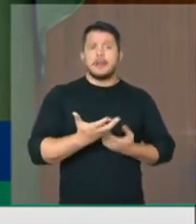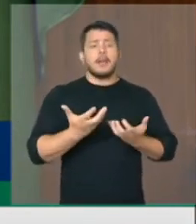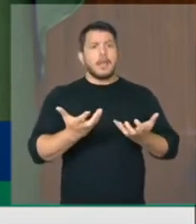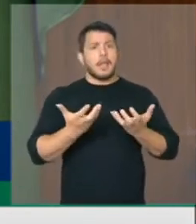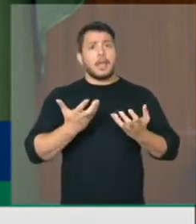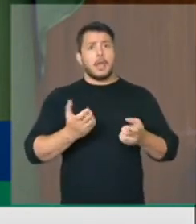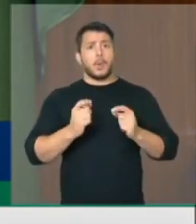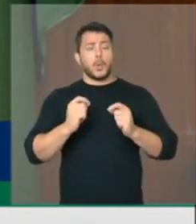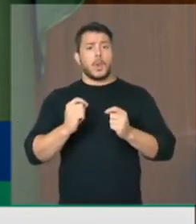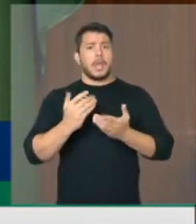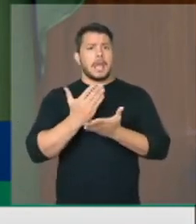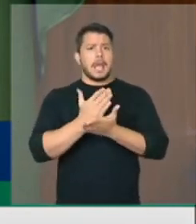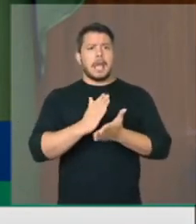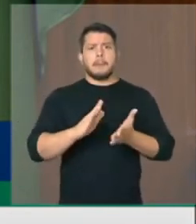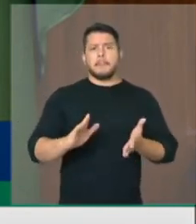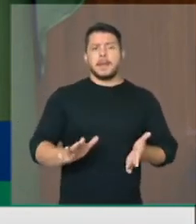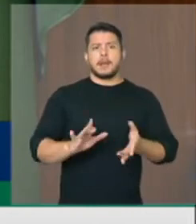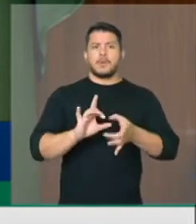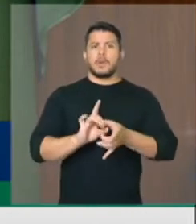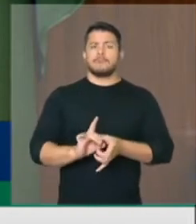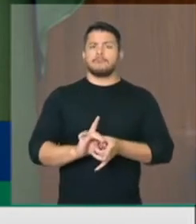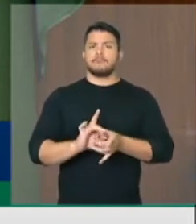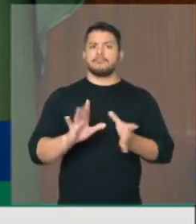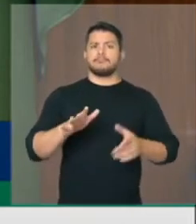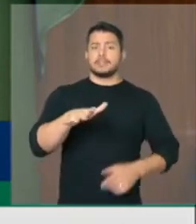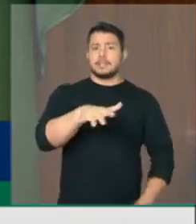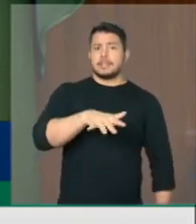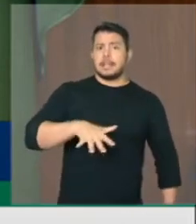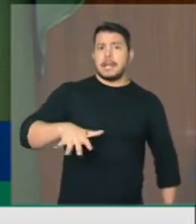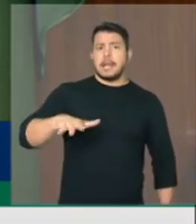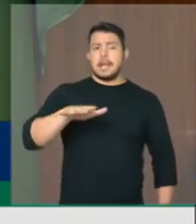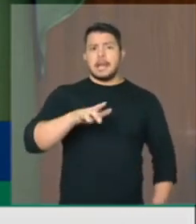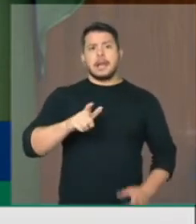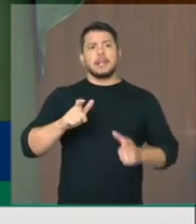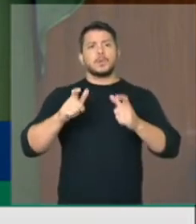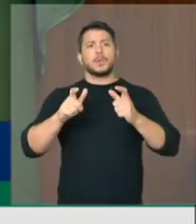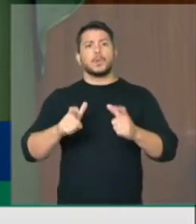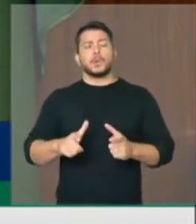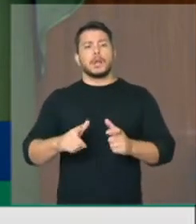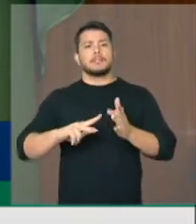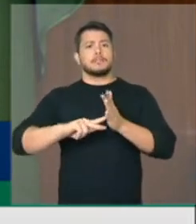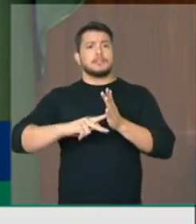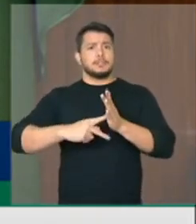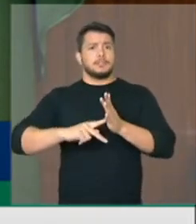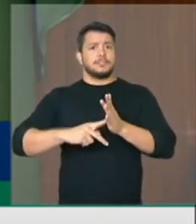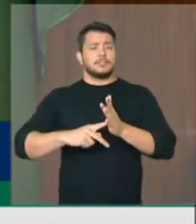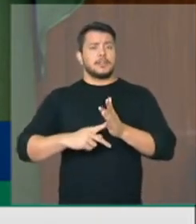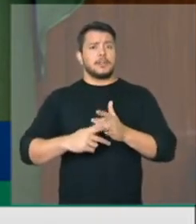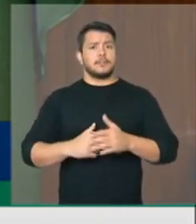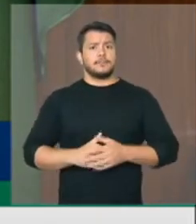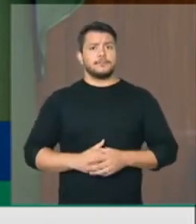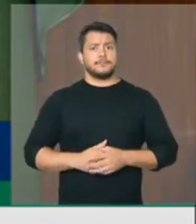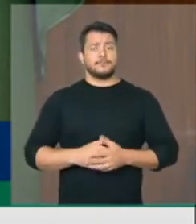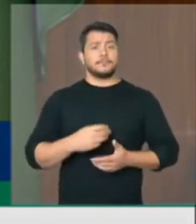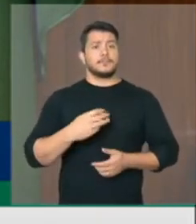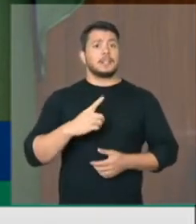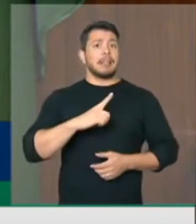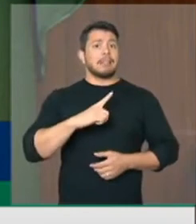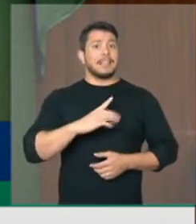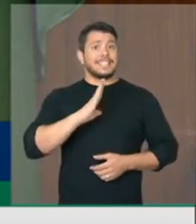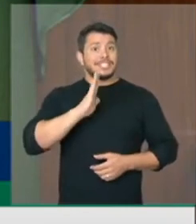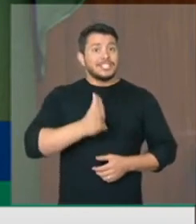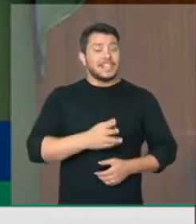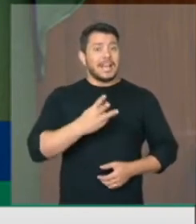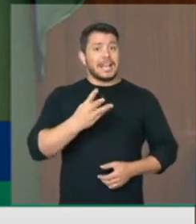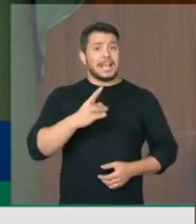com a concessão do terreno onde o sindicato construiu a sua sede há 30 anos atrás.